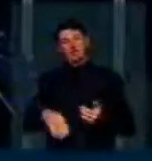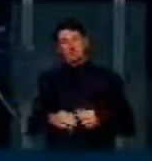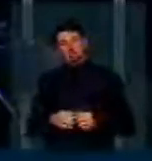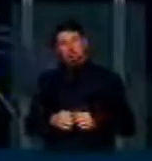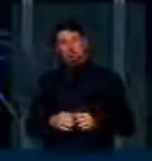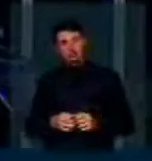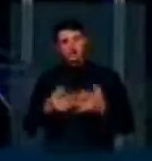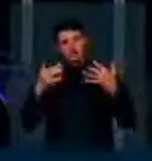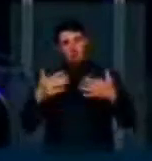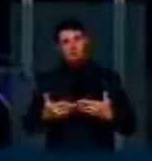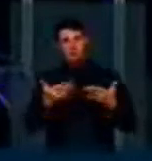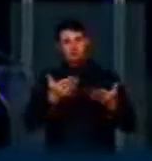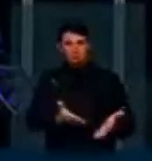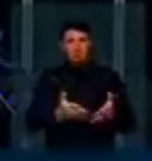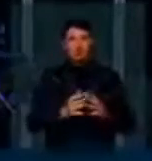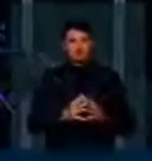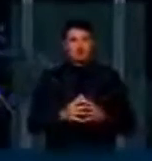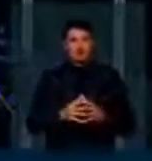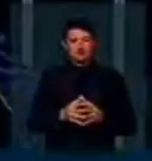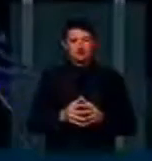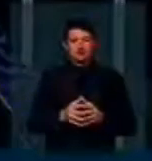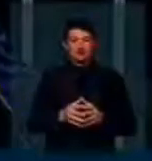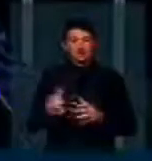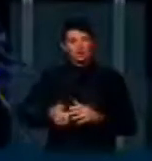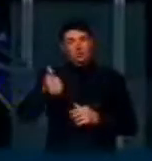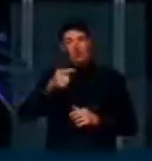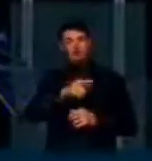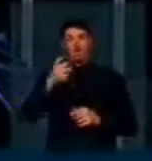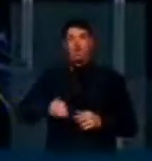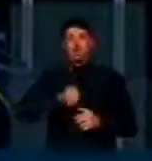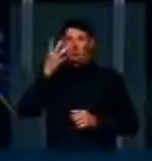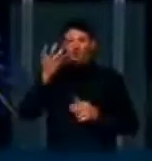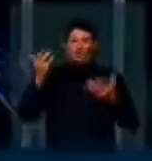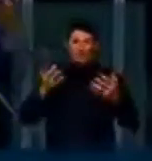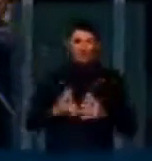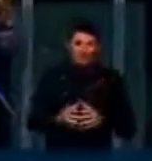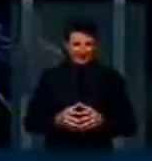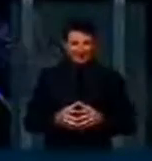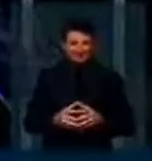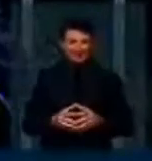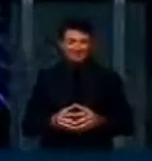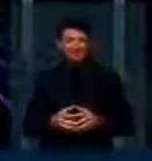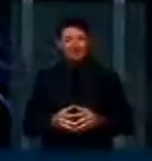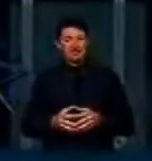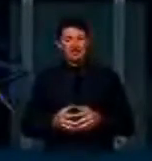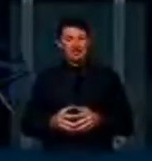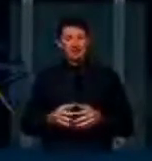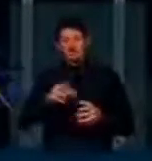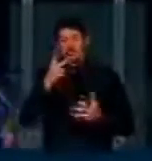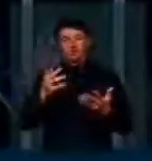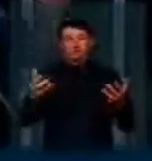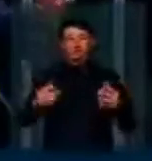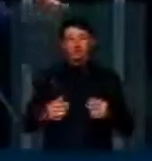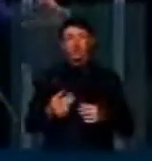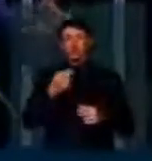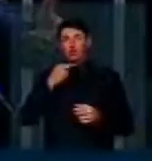característica qualidade de poeta, de repentista, que é. Ele disse, não